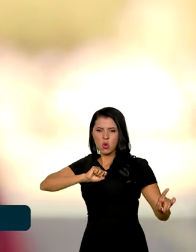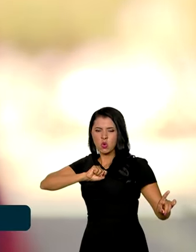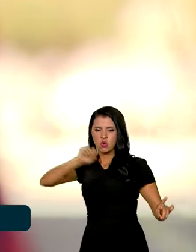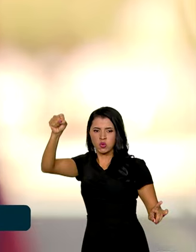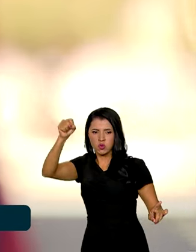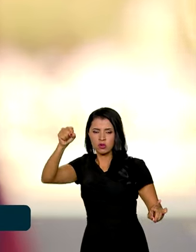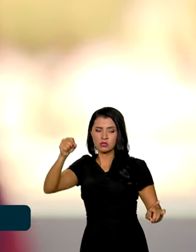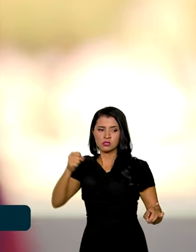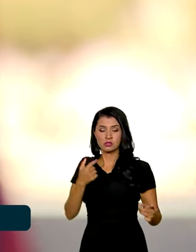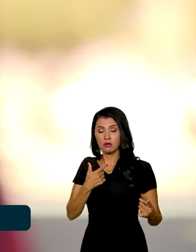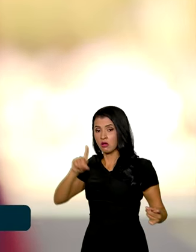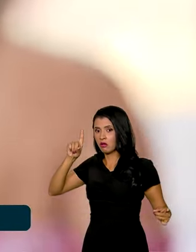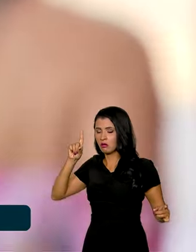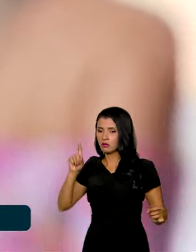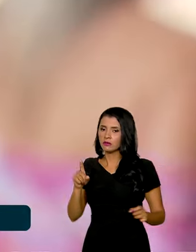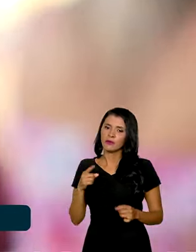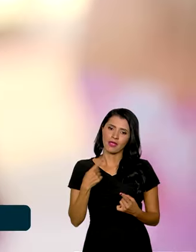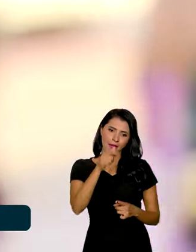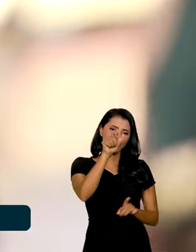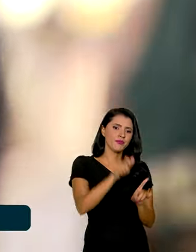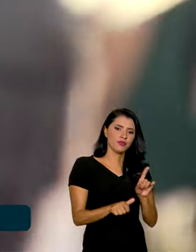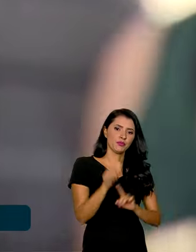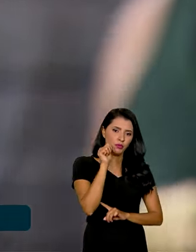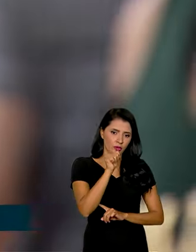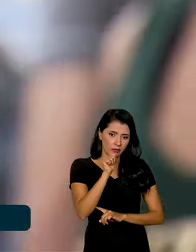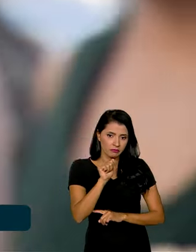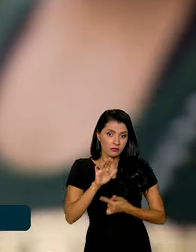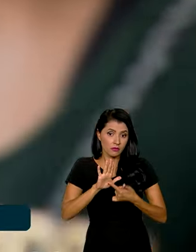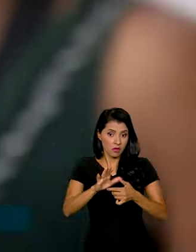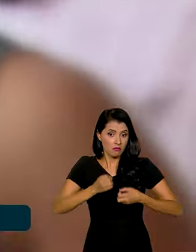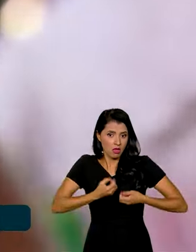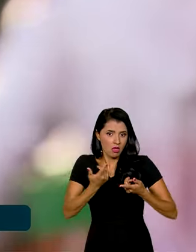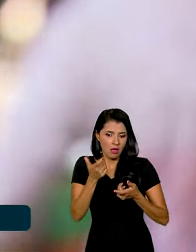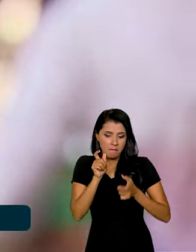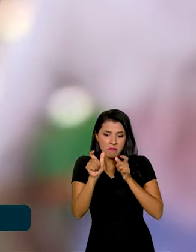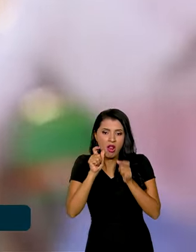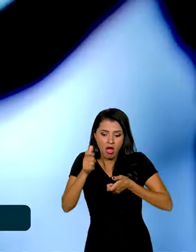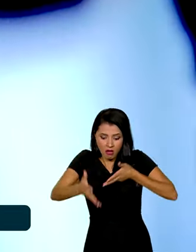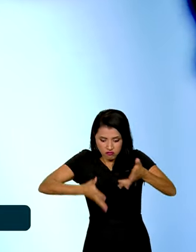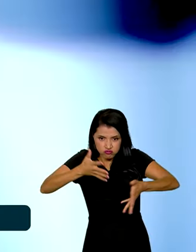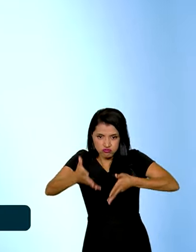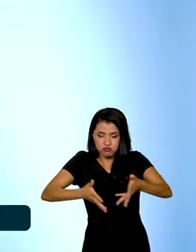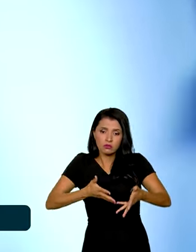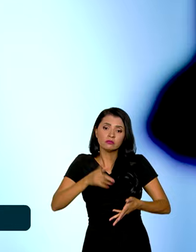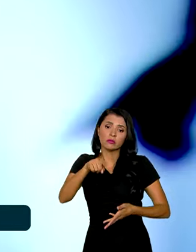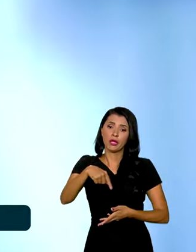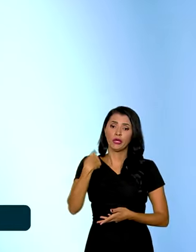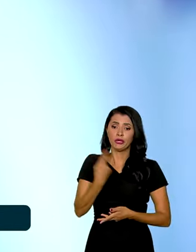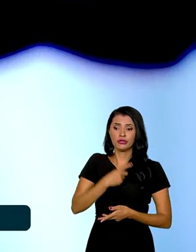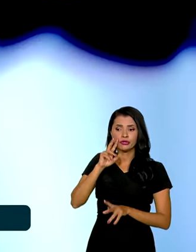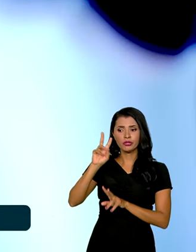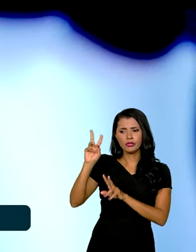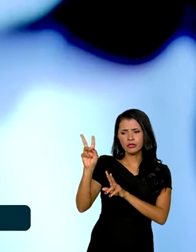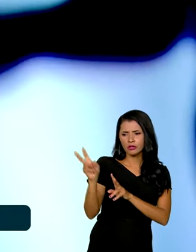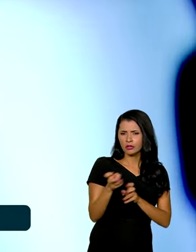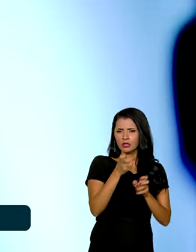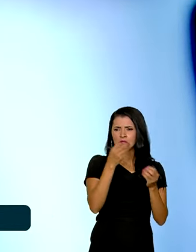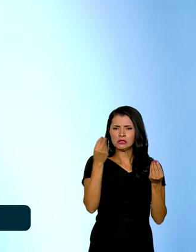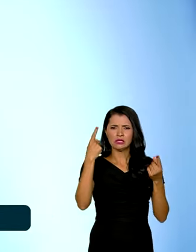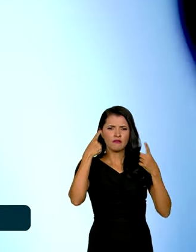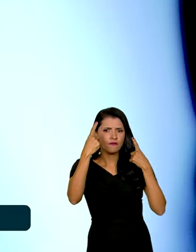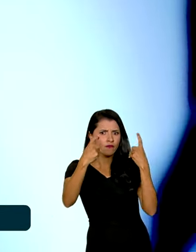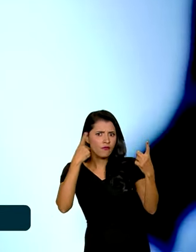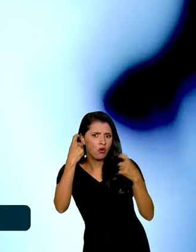ou aversão às mulheres. Quando esse sentimento é expresso em palavras ou ações, costumamos ver todo tipo de